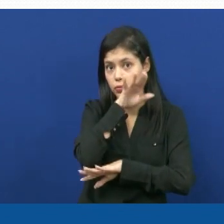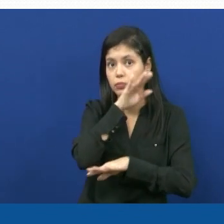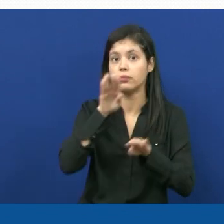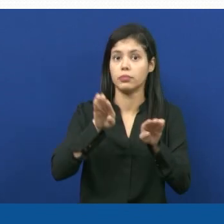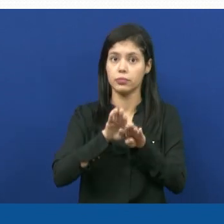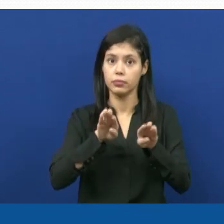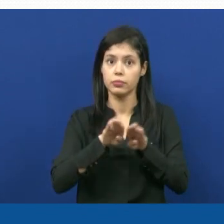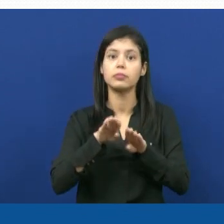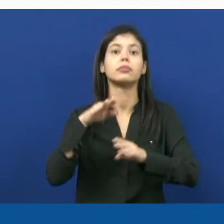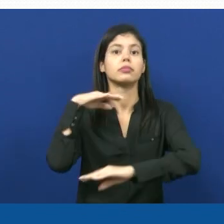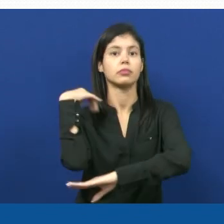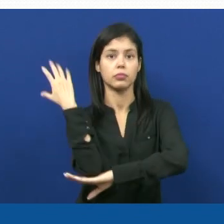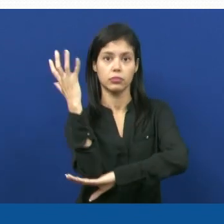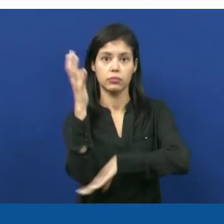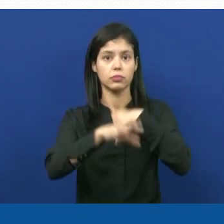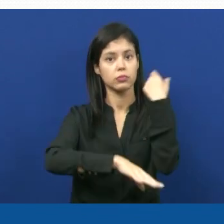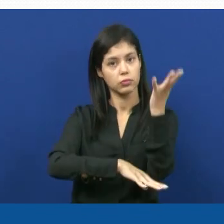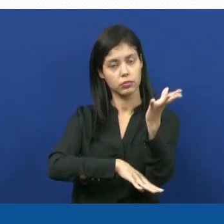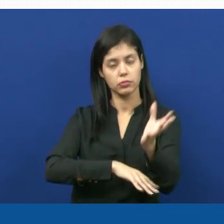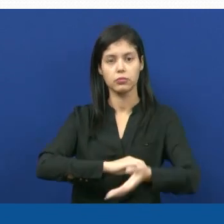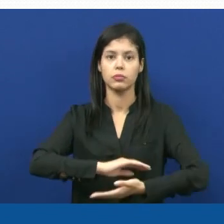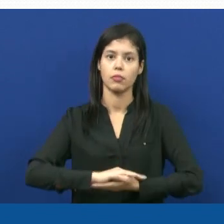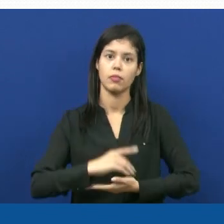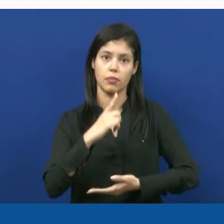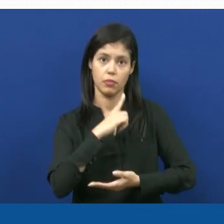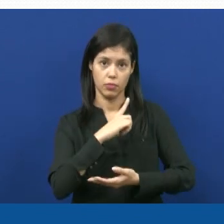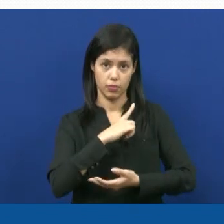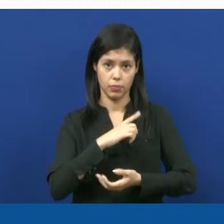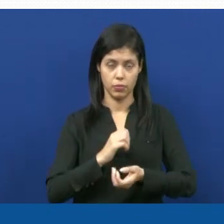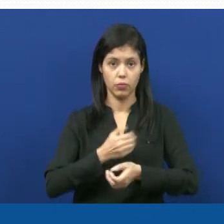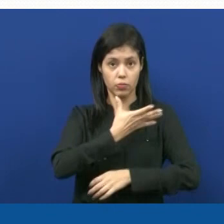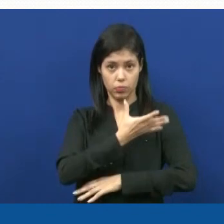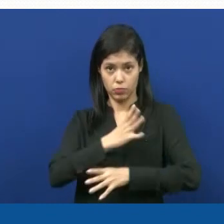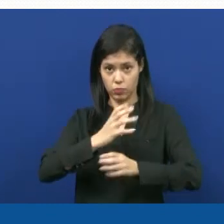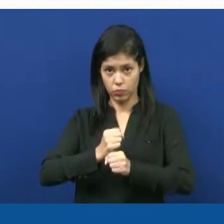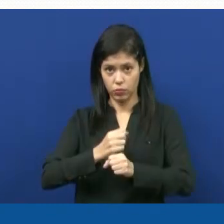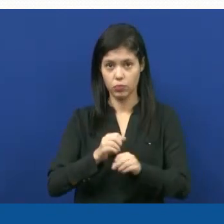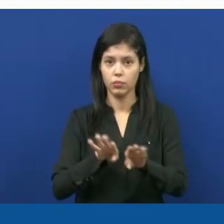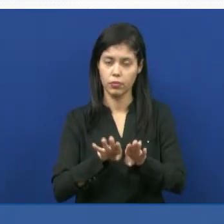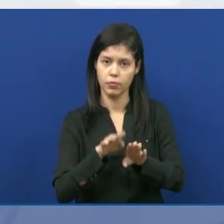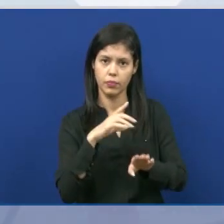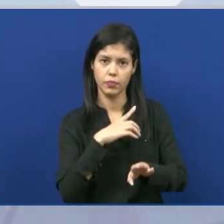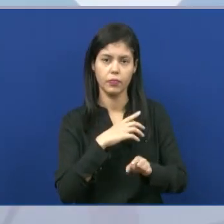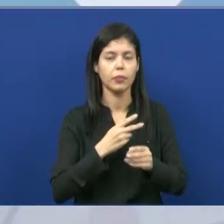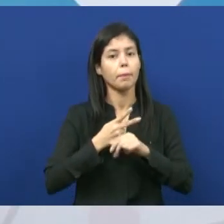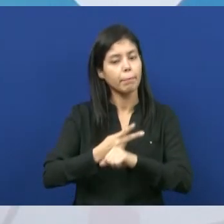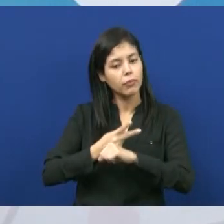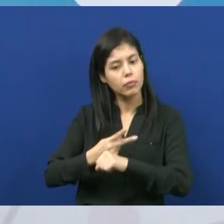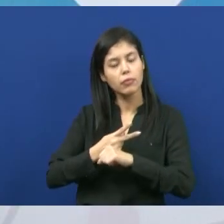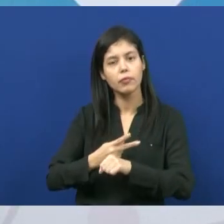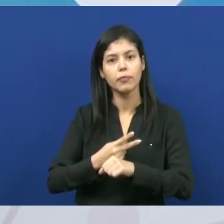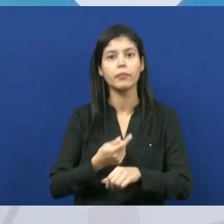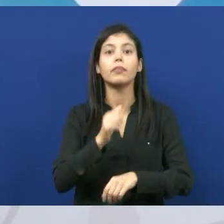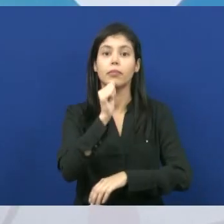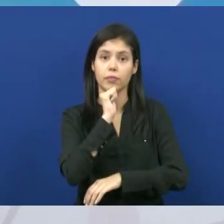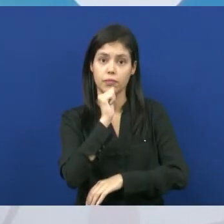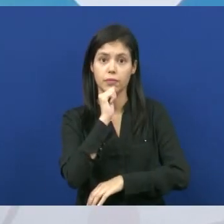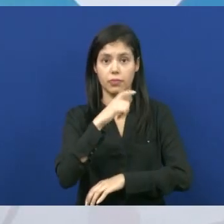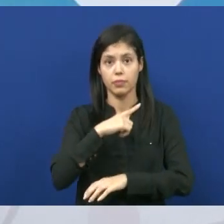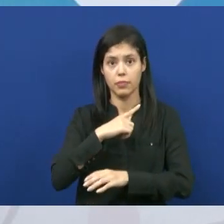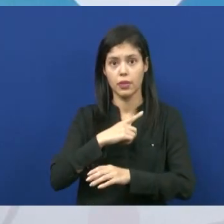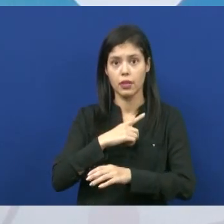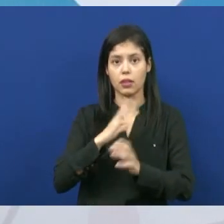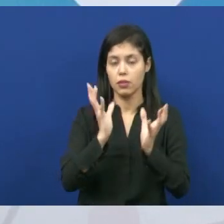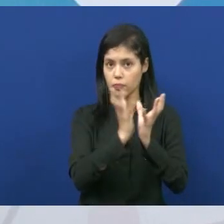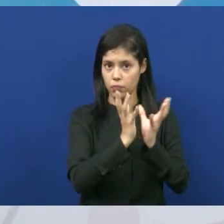quanto espécie vegetal. Sendo que desse número, também há pesquisas que indicam que ainda há espécies